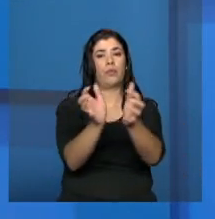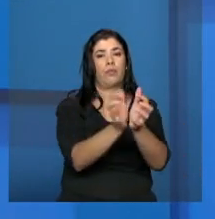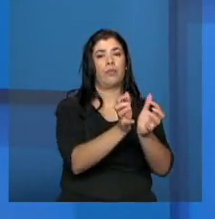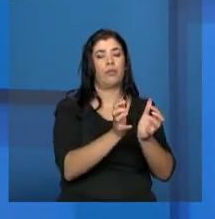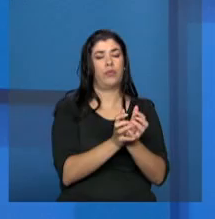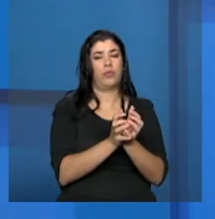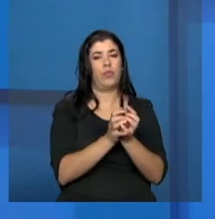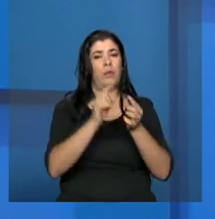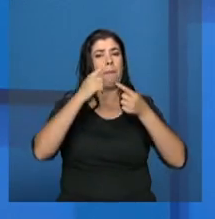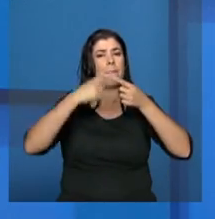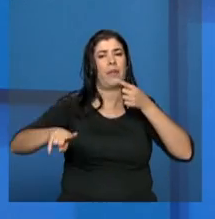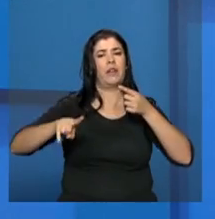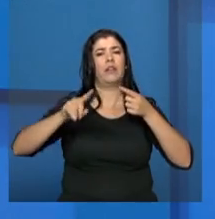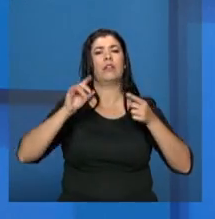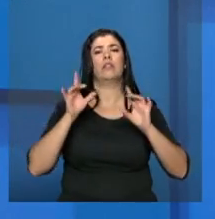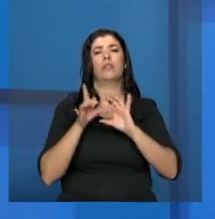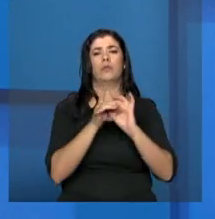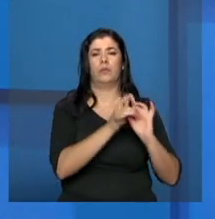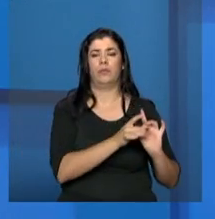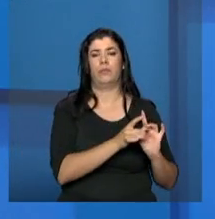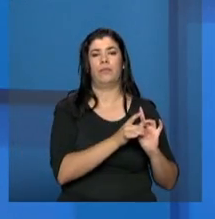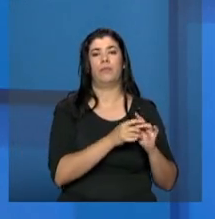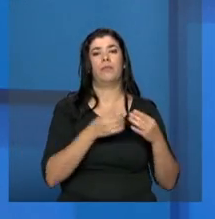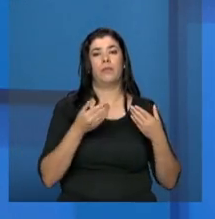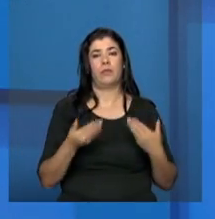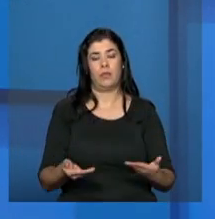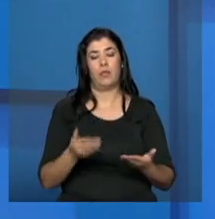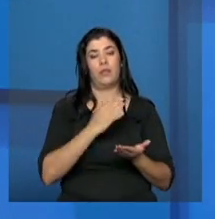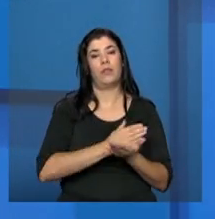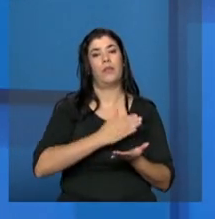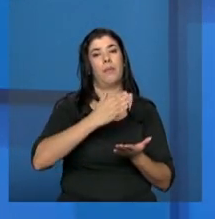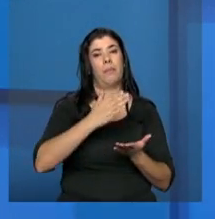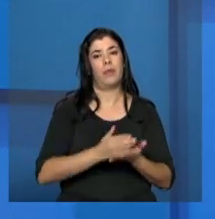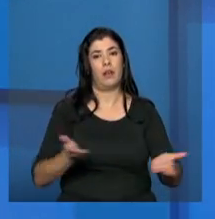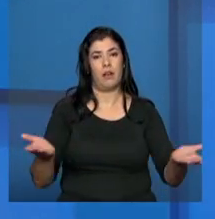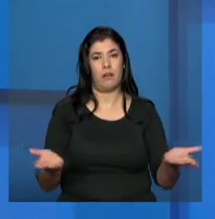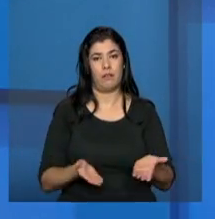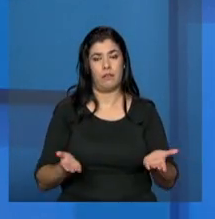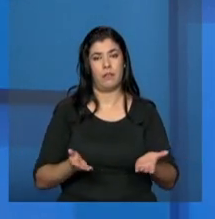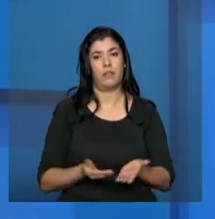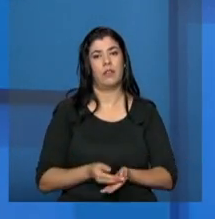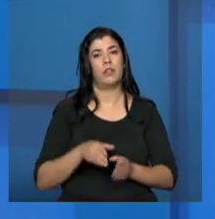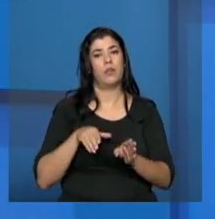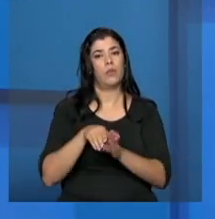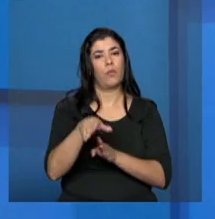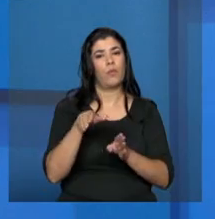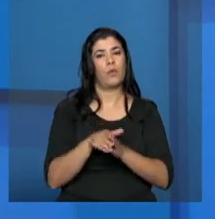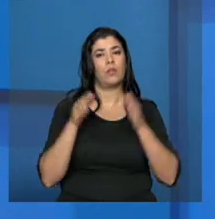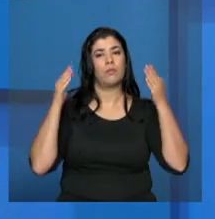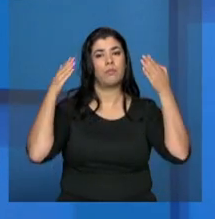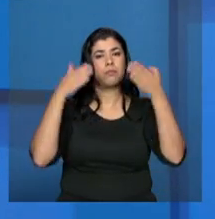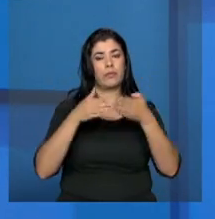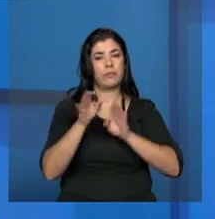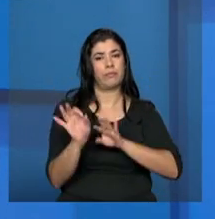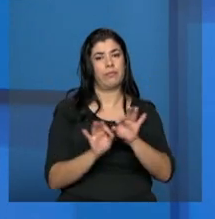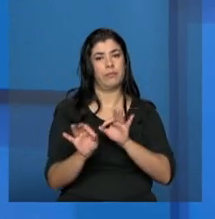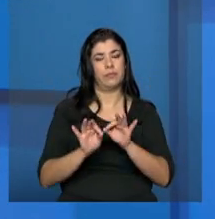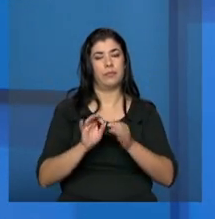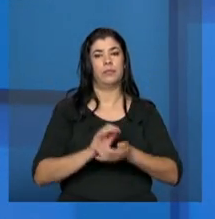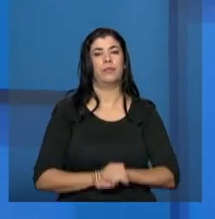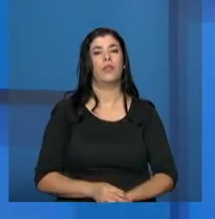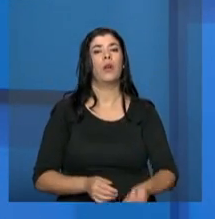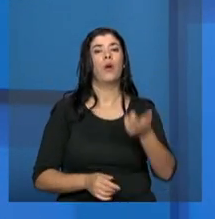pouco desse objetivo. Então, nesta etapa nós estamos orientando nessa direção. Outra questão